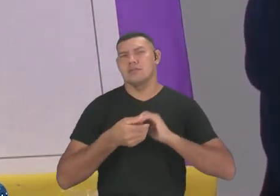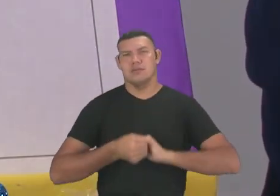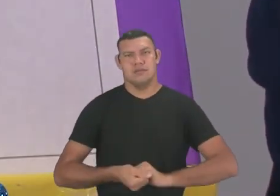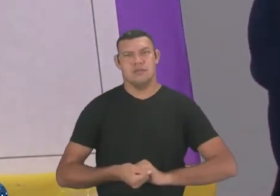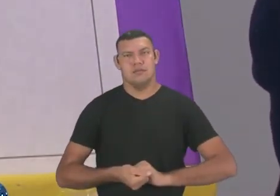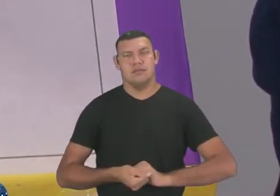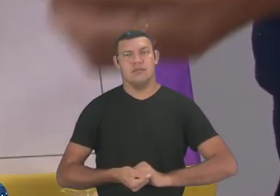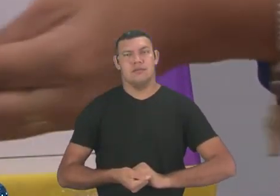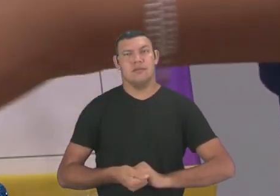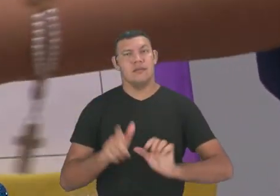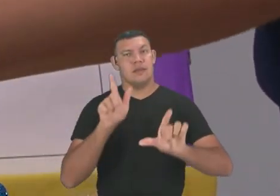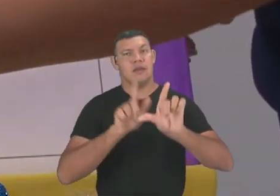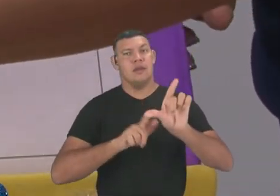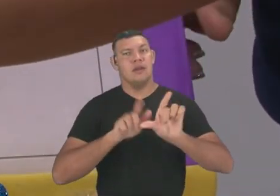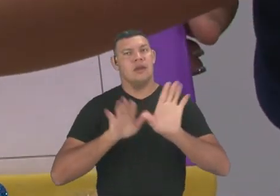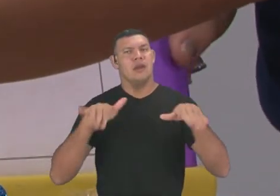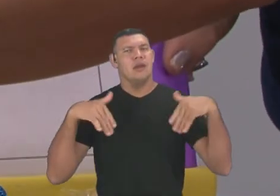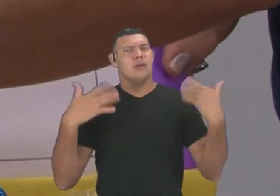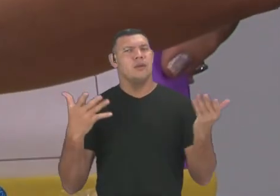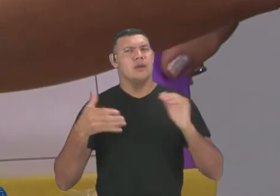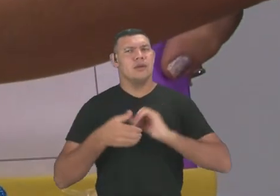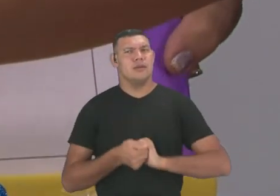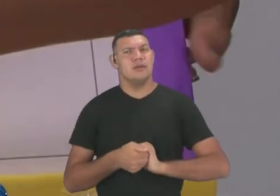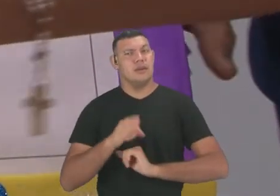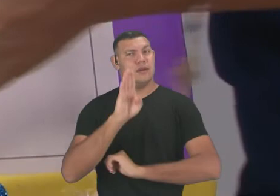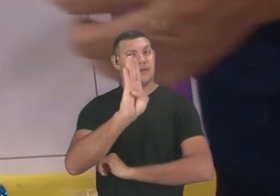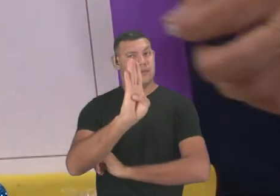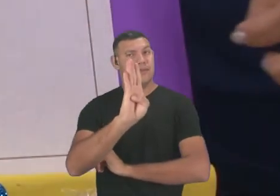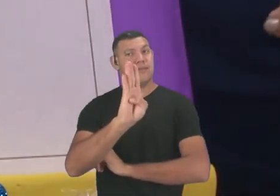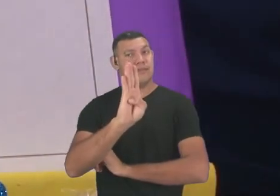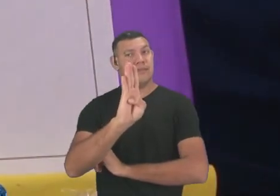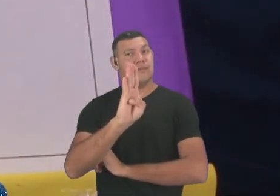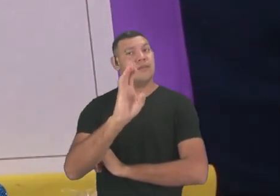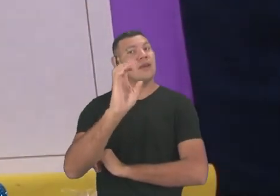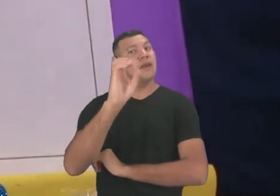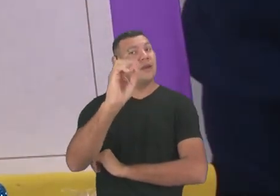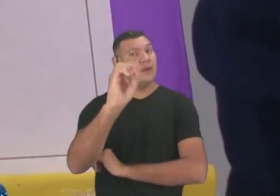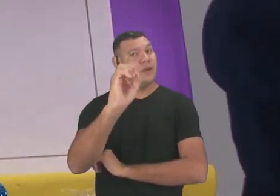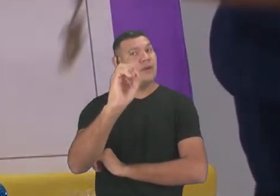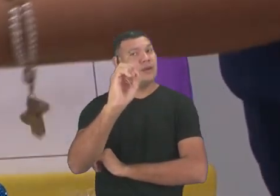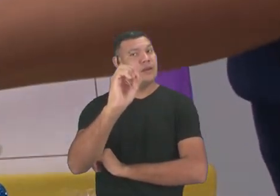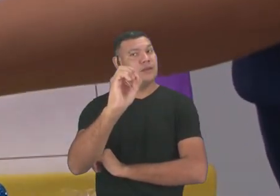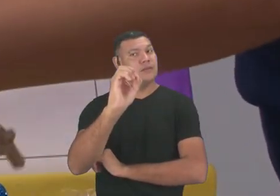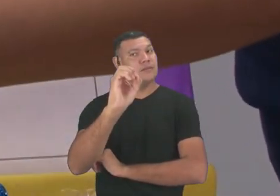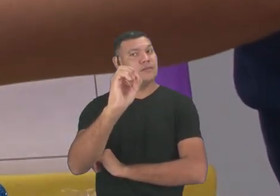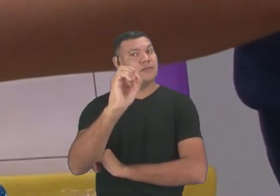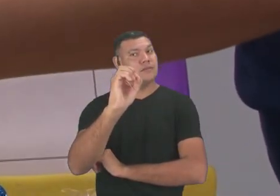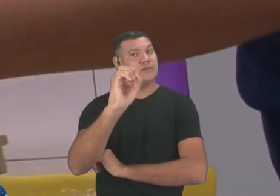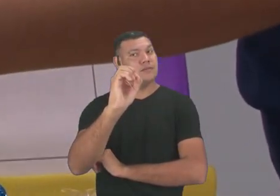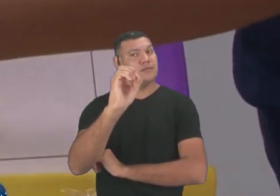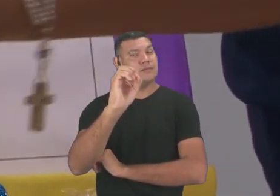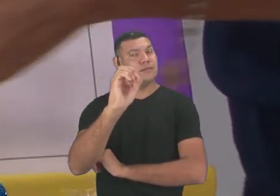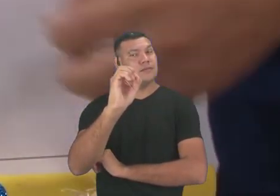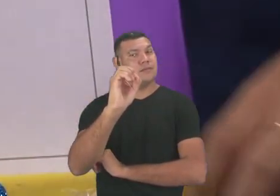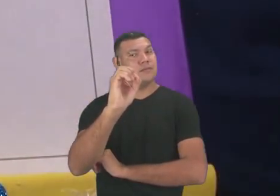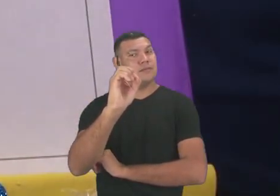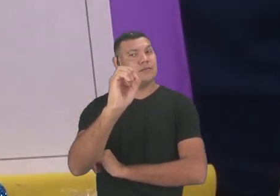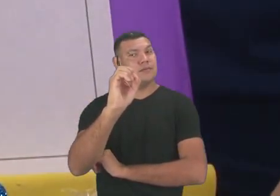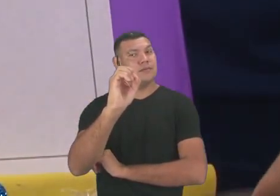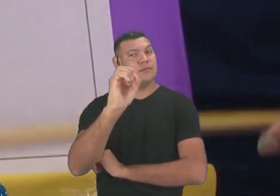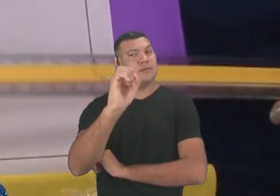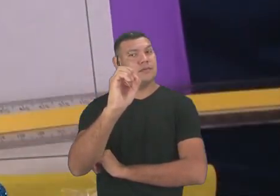Precisamos de quais letras? Letra B, letra O para formar o som bó,